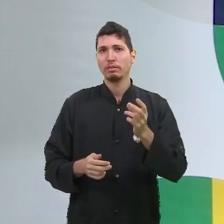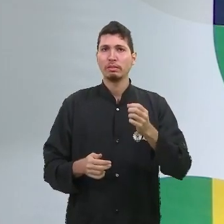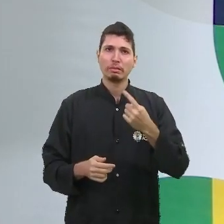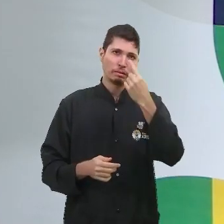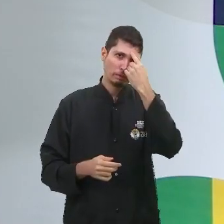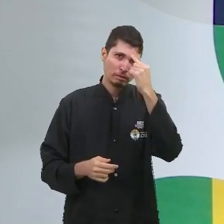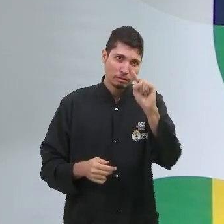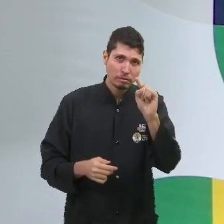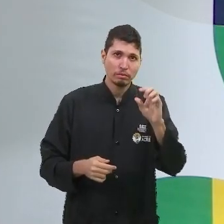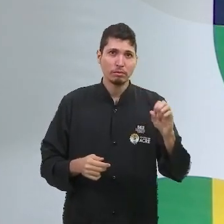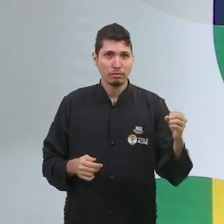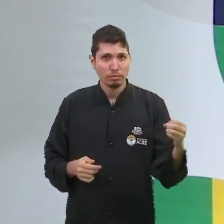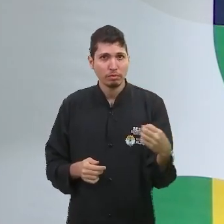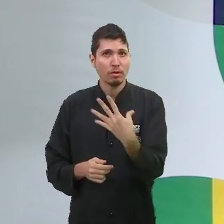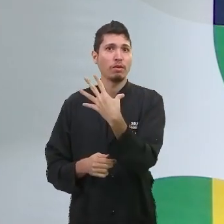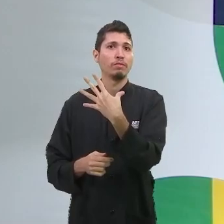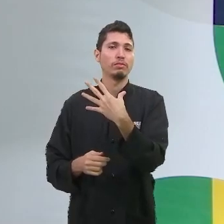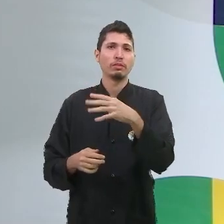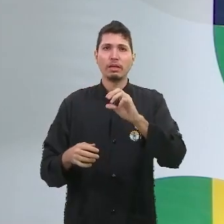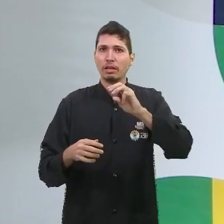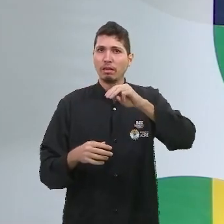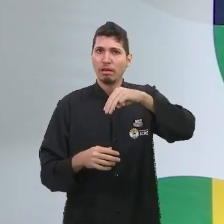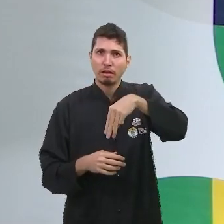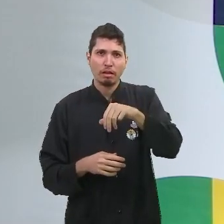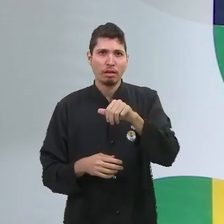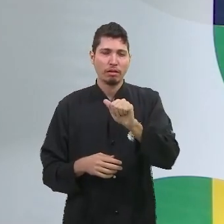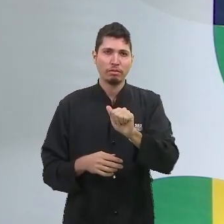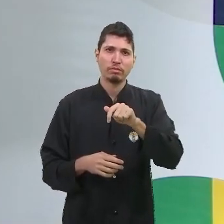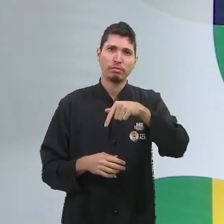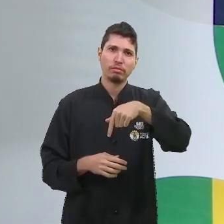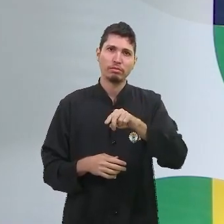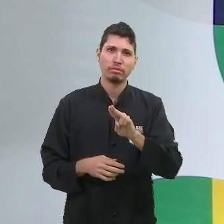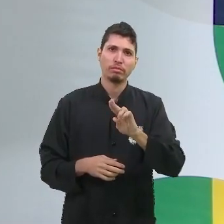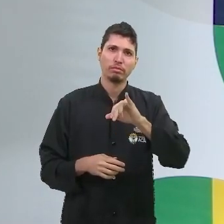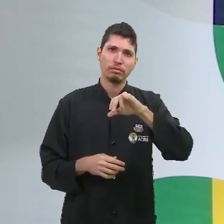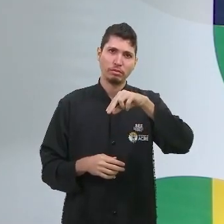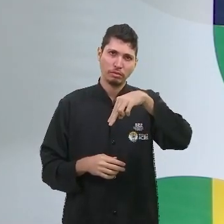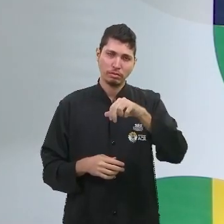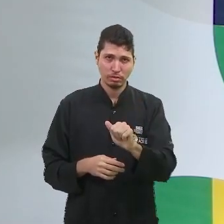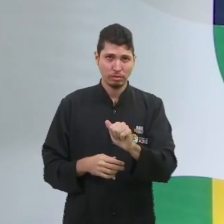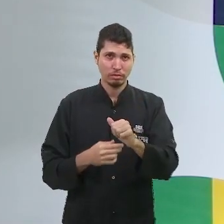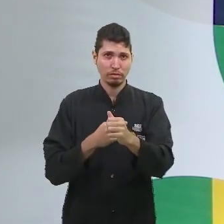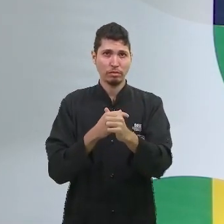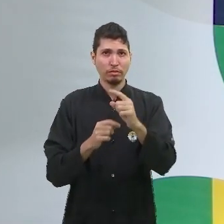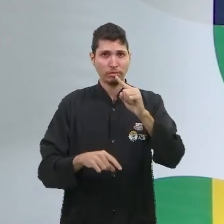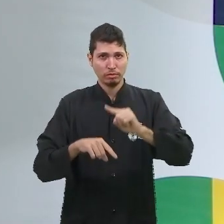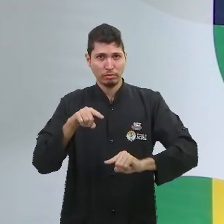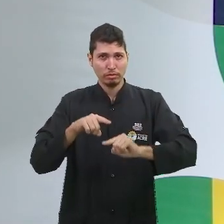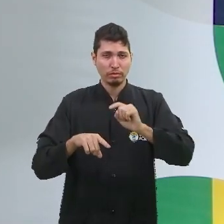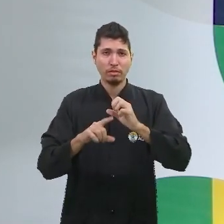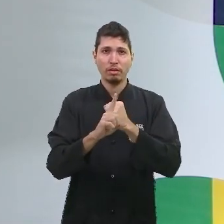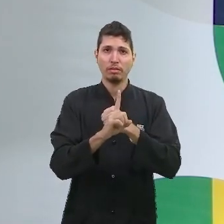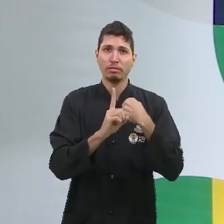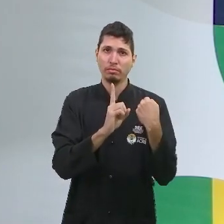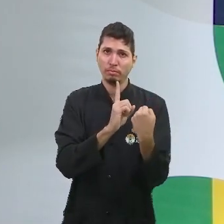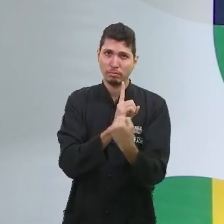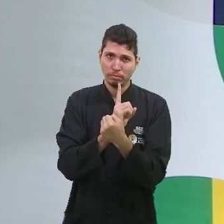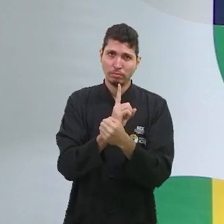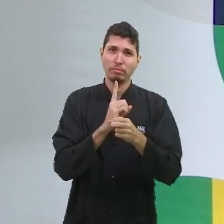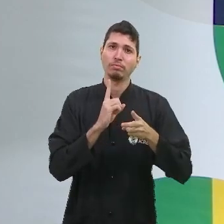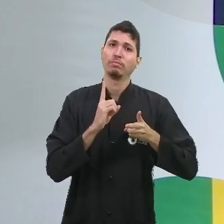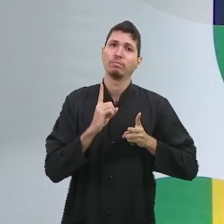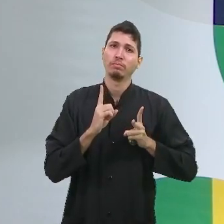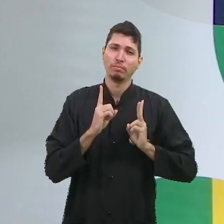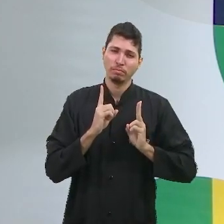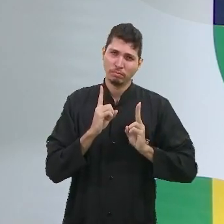aprimorando as máquinas, os objetos, as coisas, enfim. Então, a sociedade, ela sempre